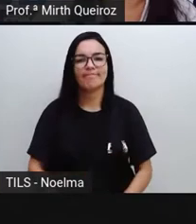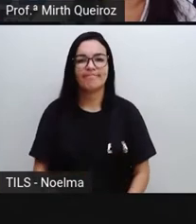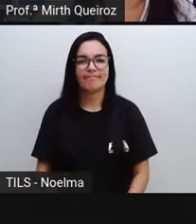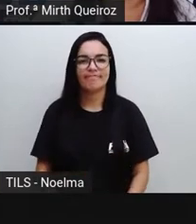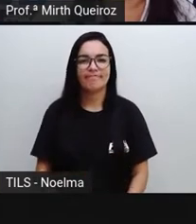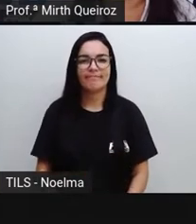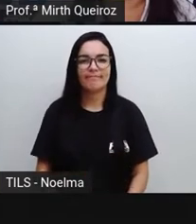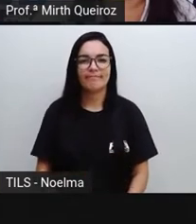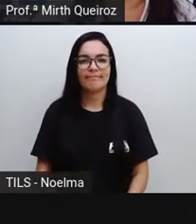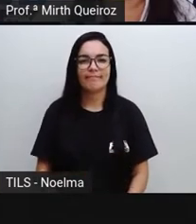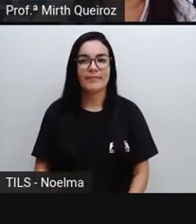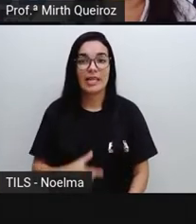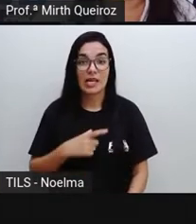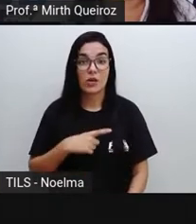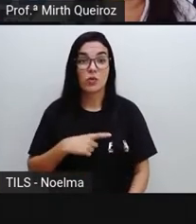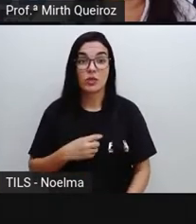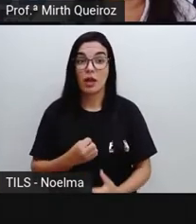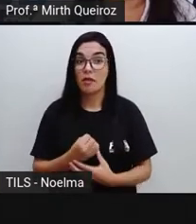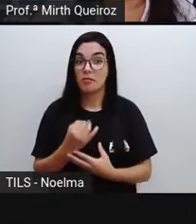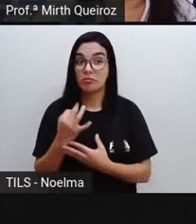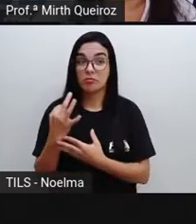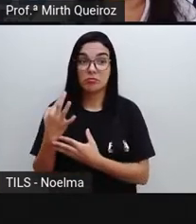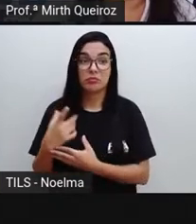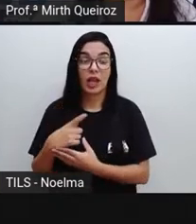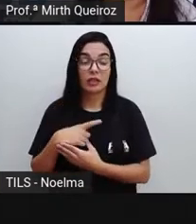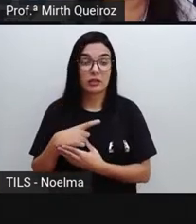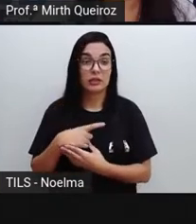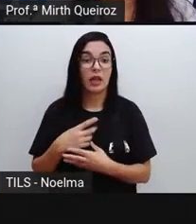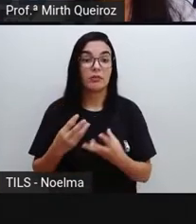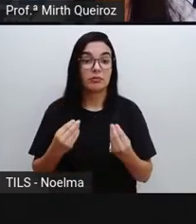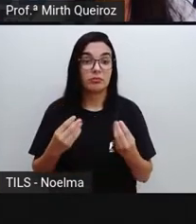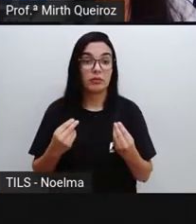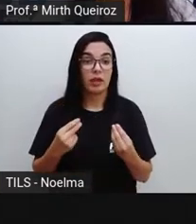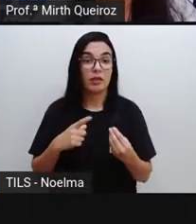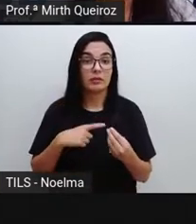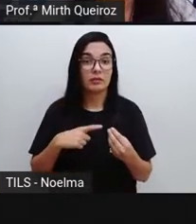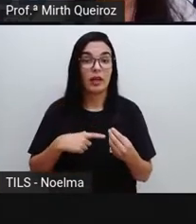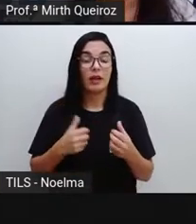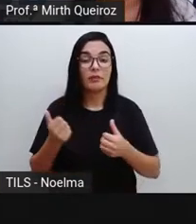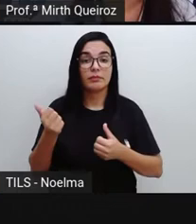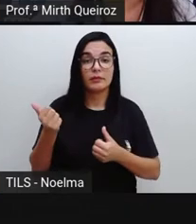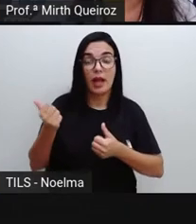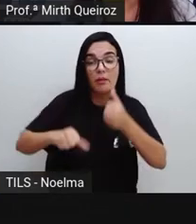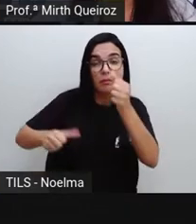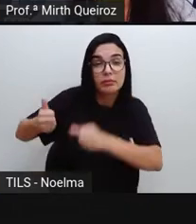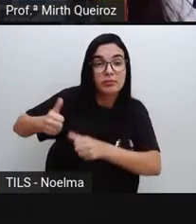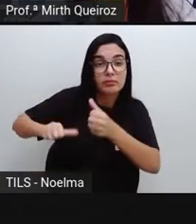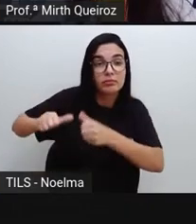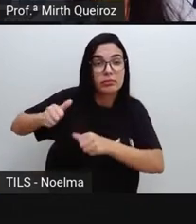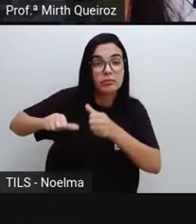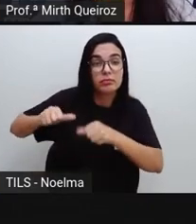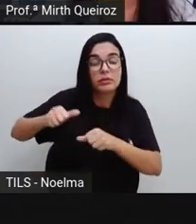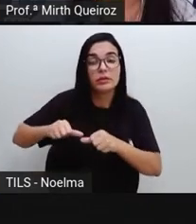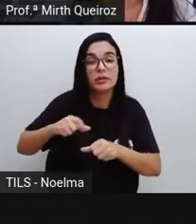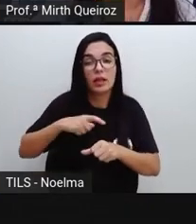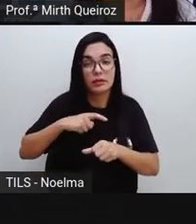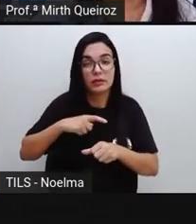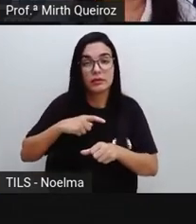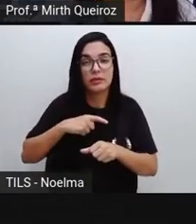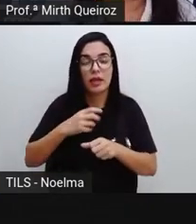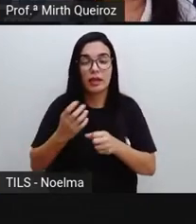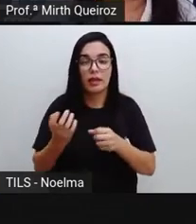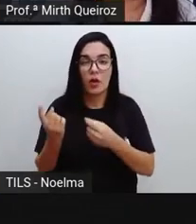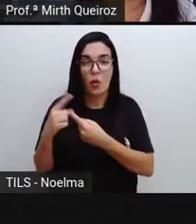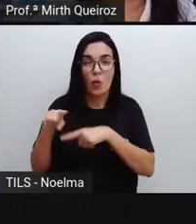hoje a gente tem vários tipos de vacinas, né? Laboratórios, vamos dizer assim, contra a Covid